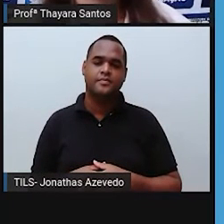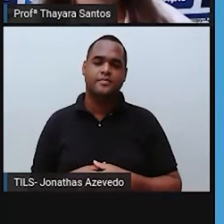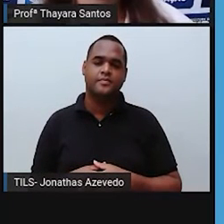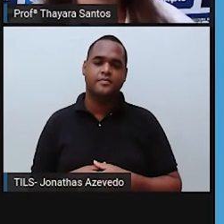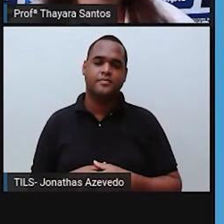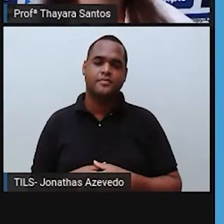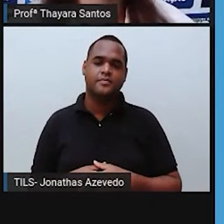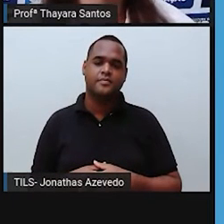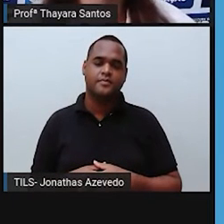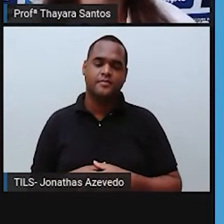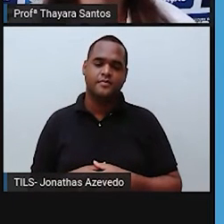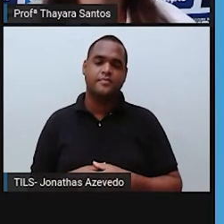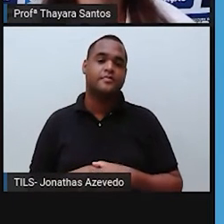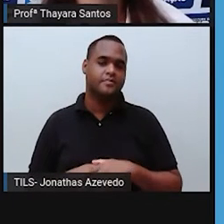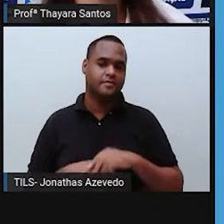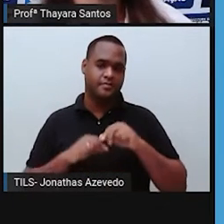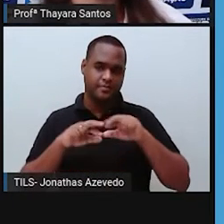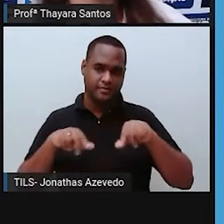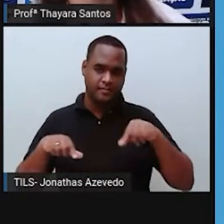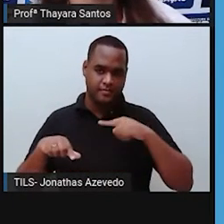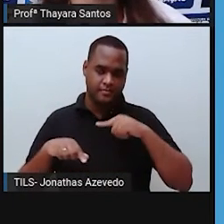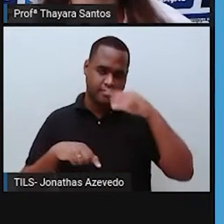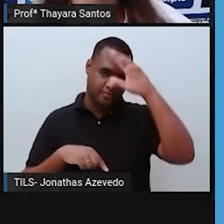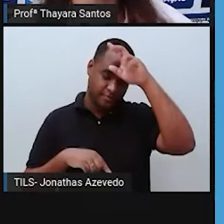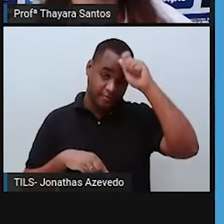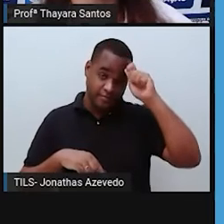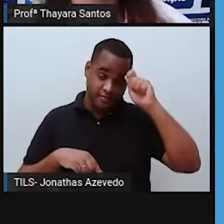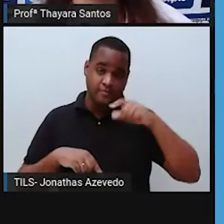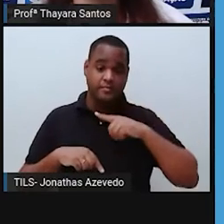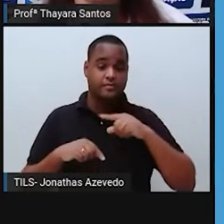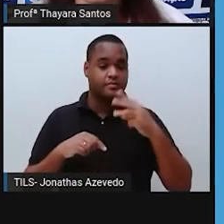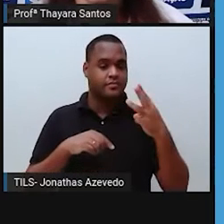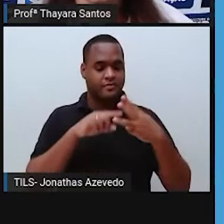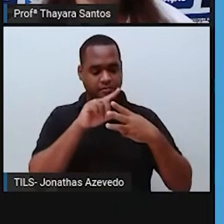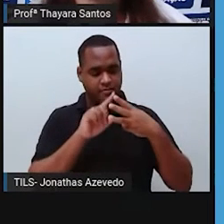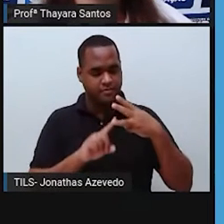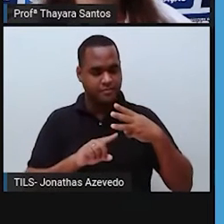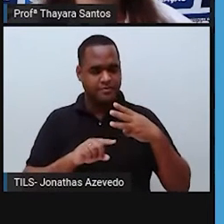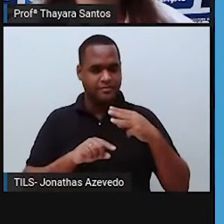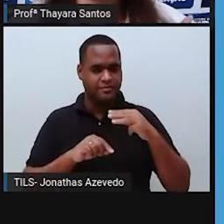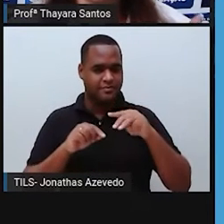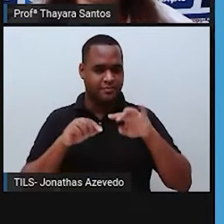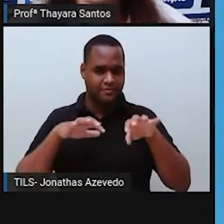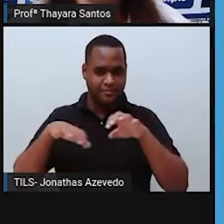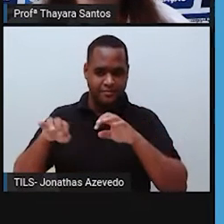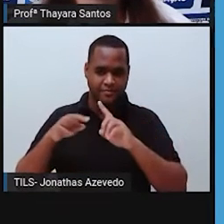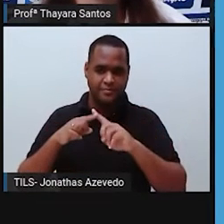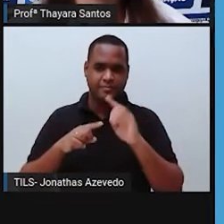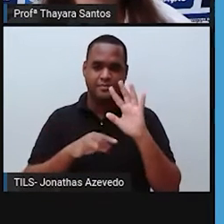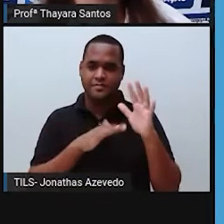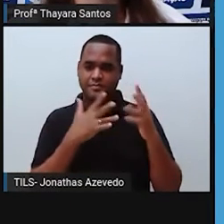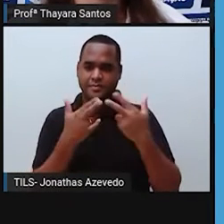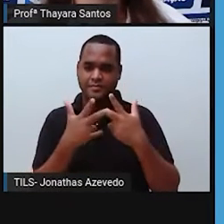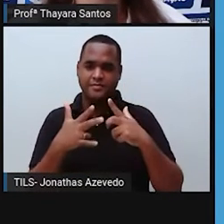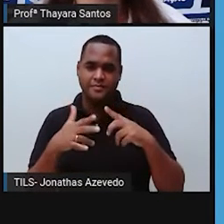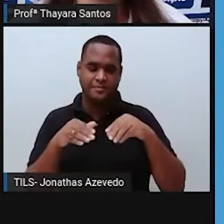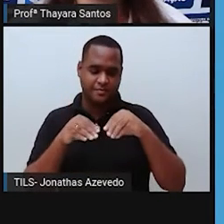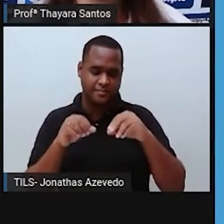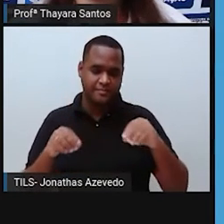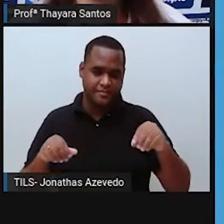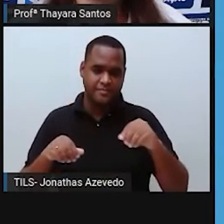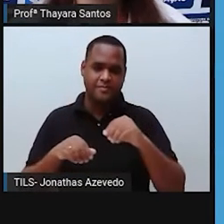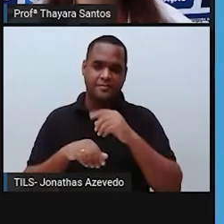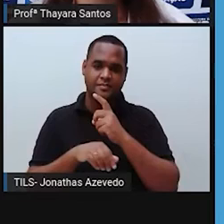E a vegetação da Amazônia, ela costuma ser dividida em três tipos. A de floresta firme, a de